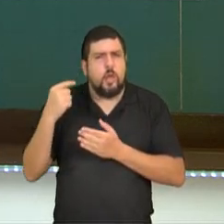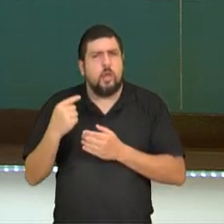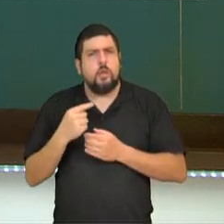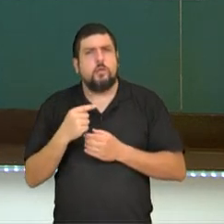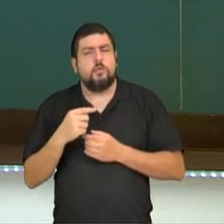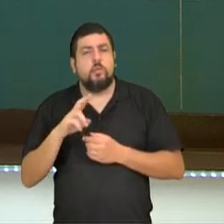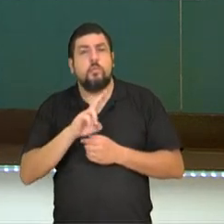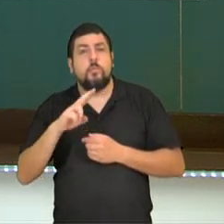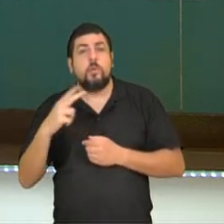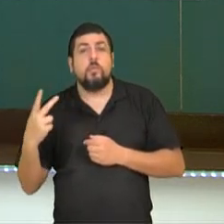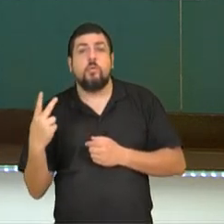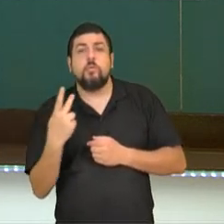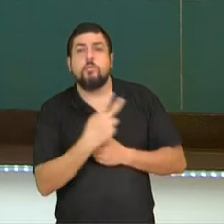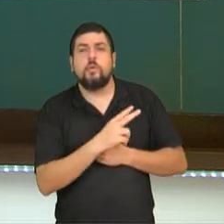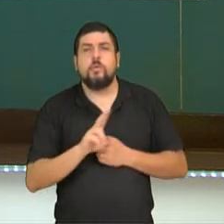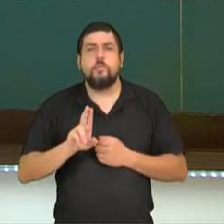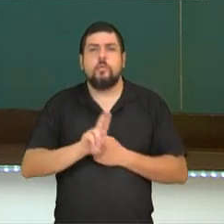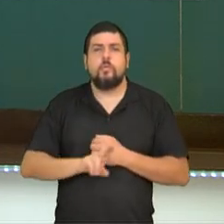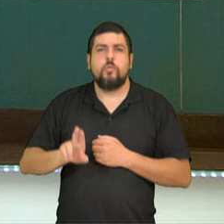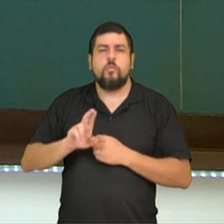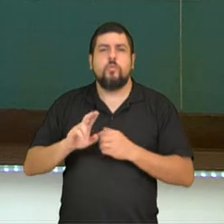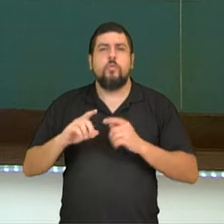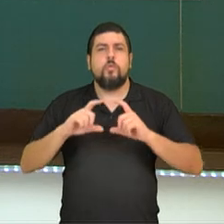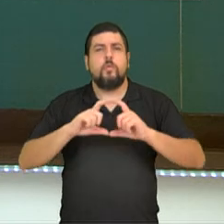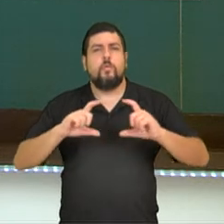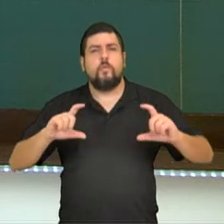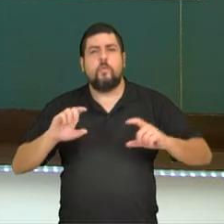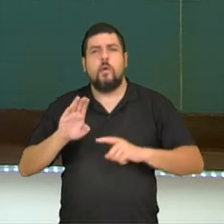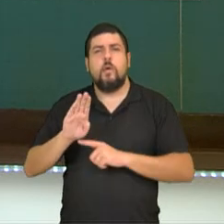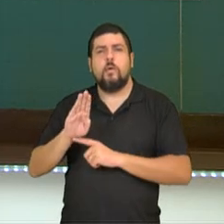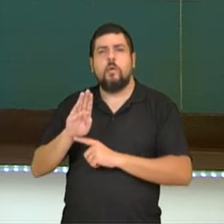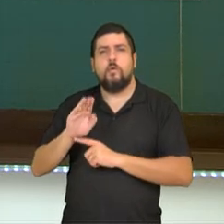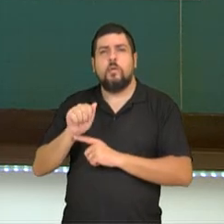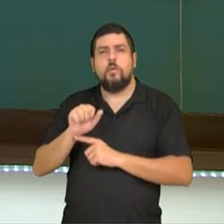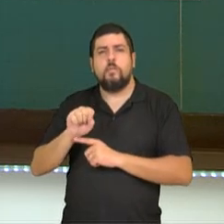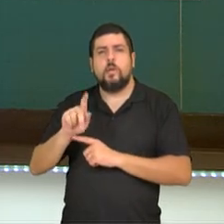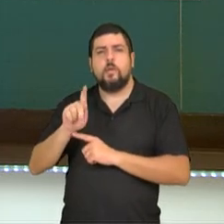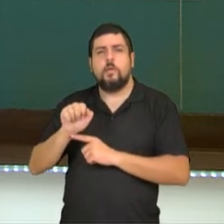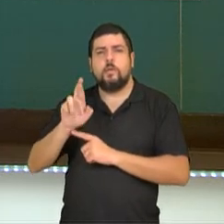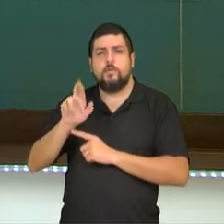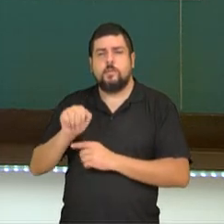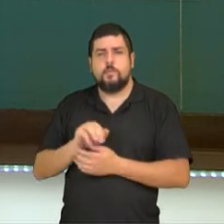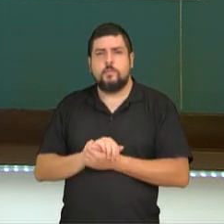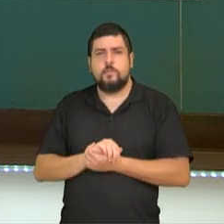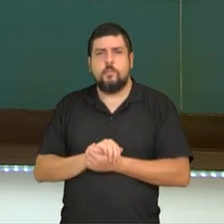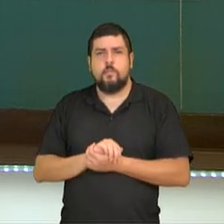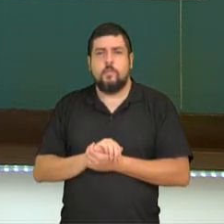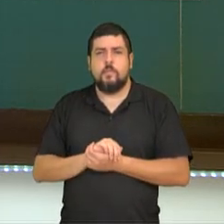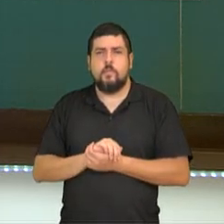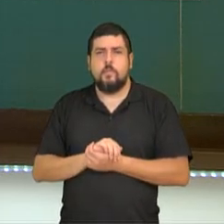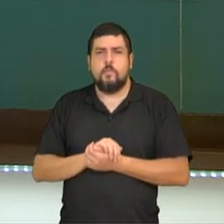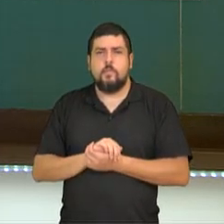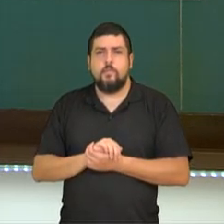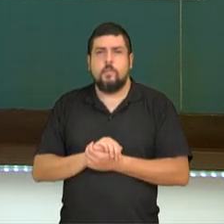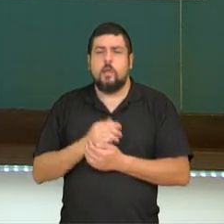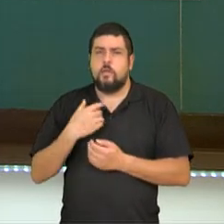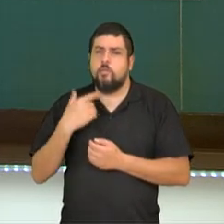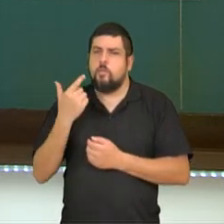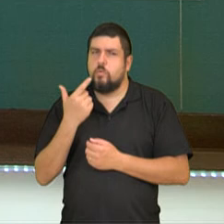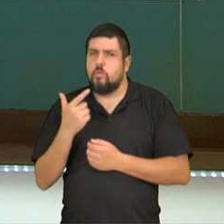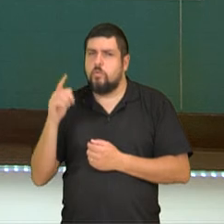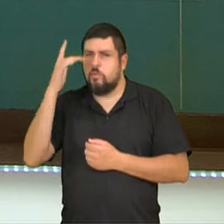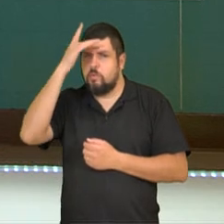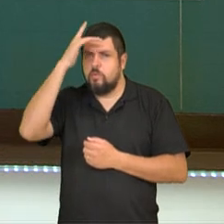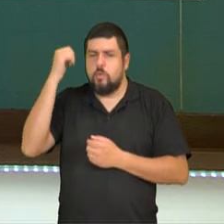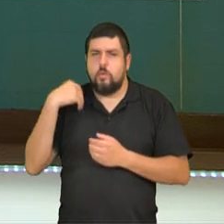artigo dizendo, né, ah, essa vai ser a fórmula de Bhaskara. Não, alguém seguiu as diretrizes, orientações e por isso colocou esse